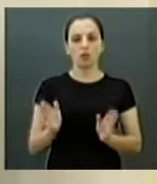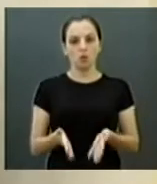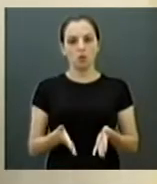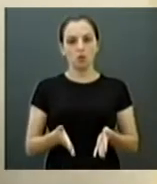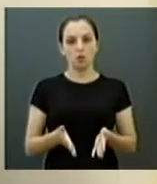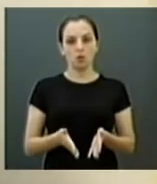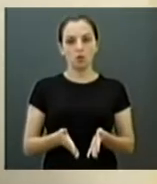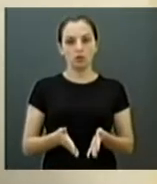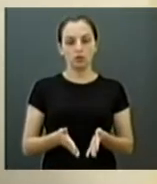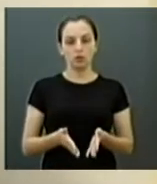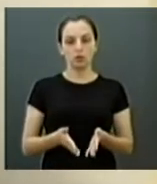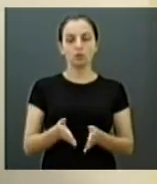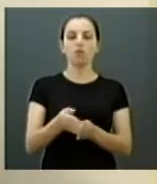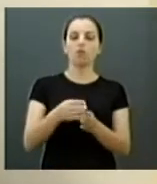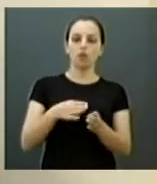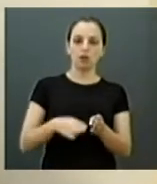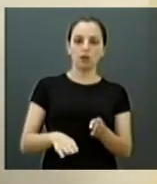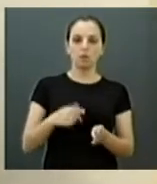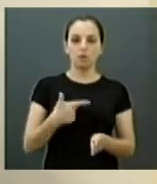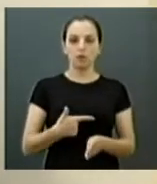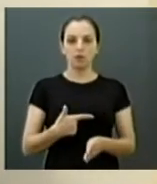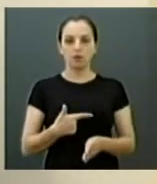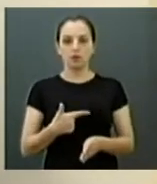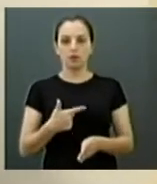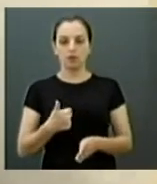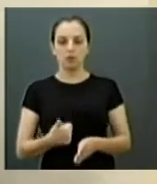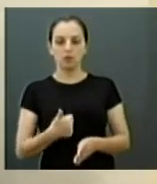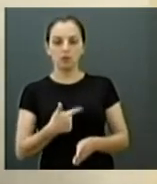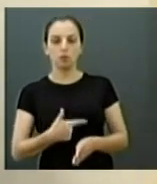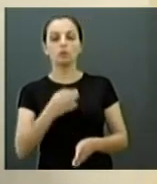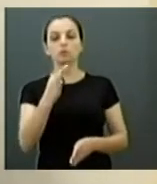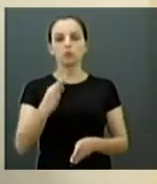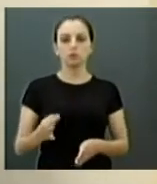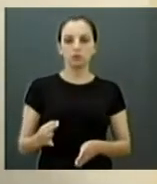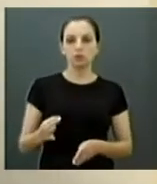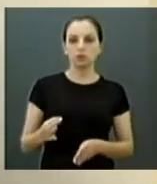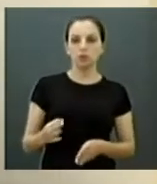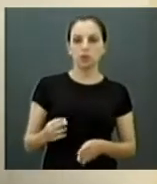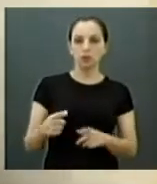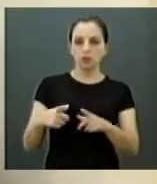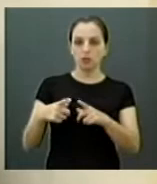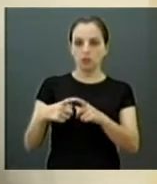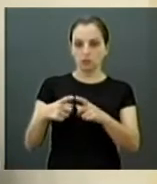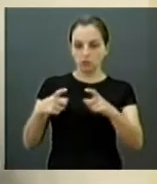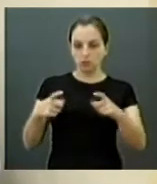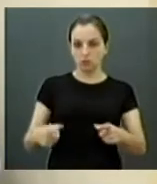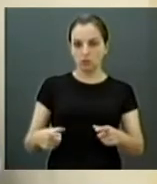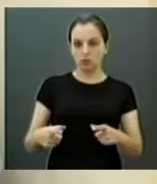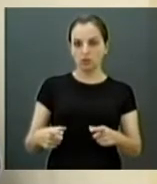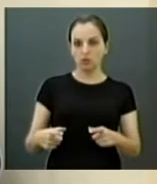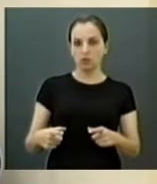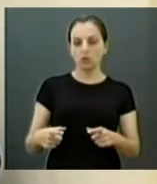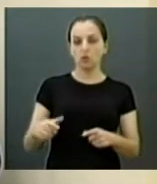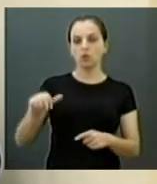a realidade dessa casa é doze por cento no ticket e nove no salário do servidor.